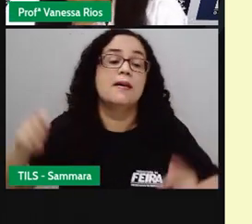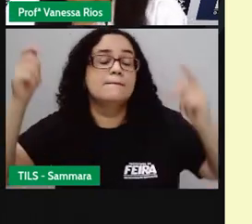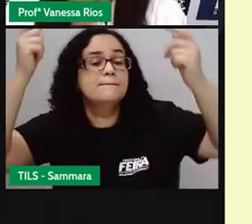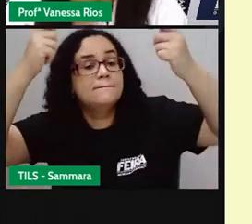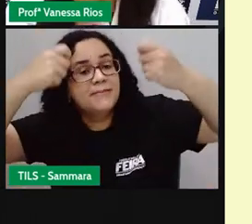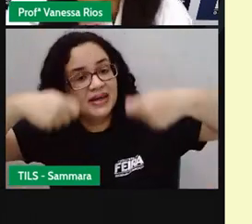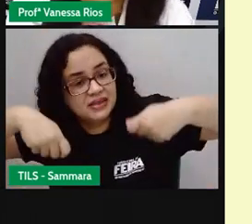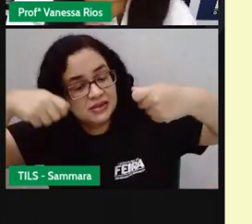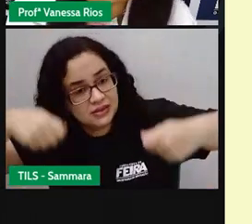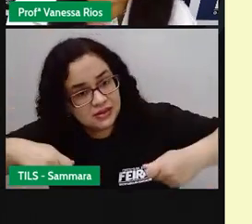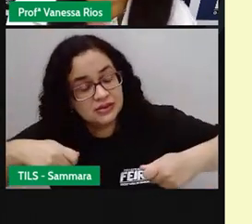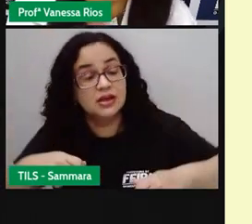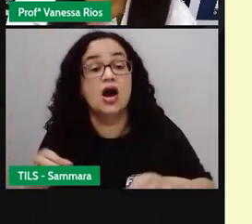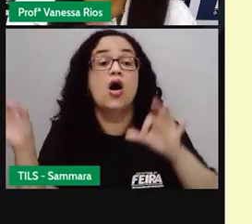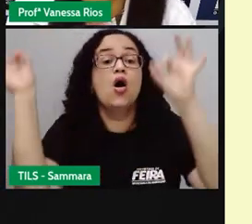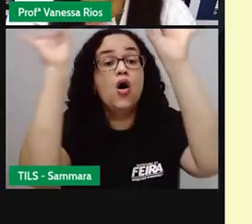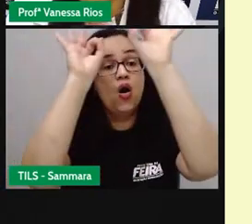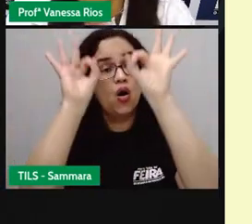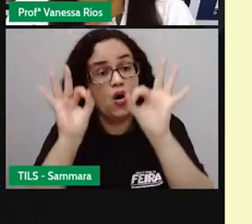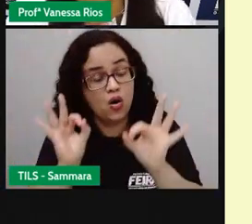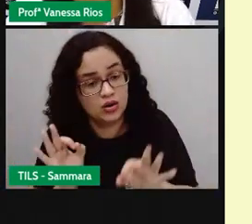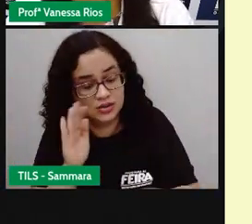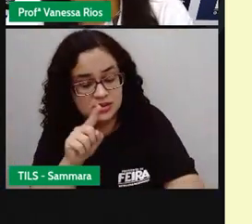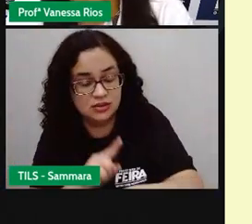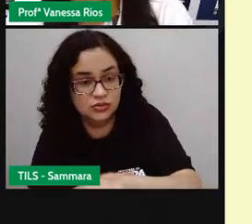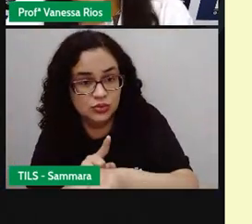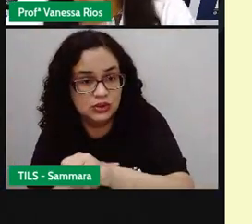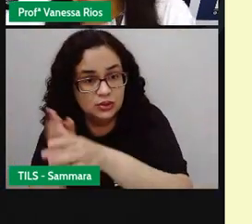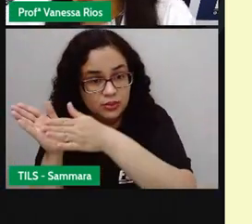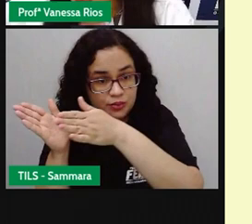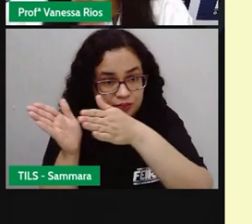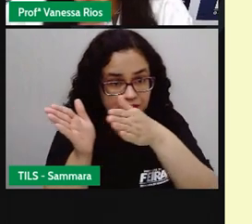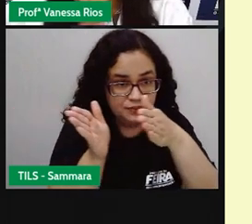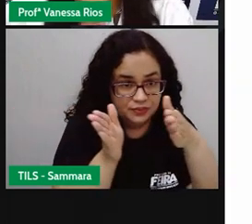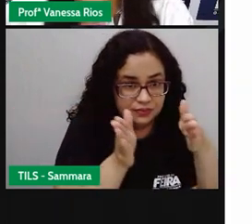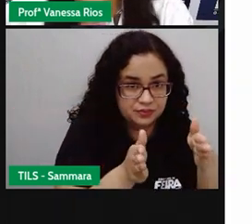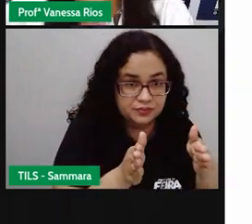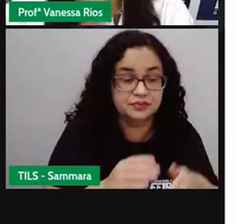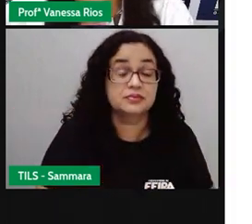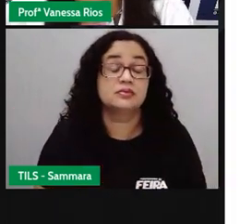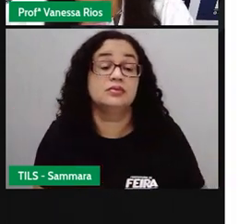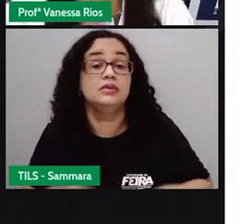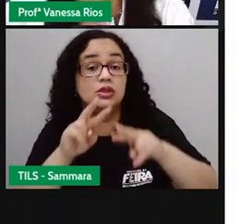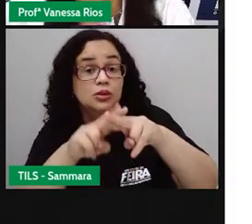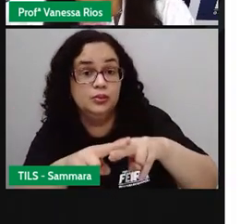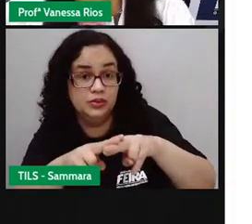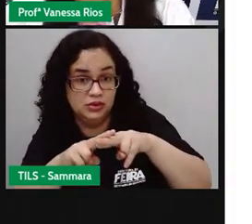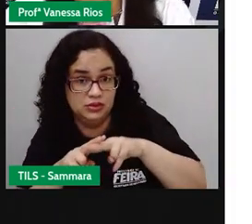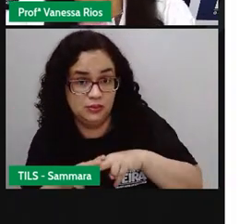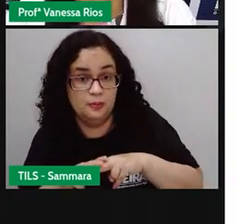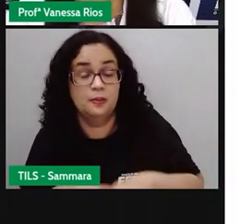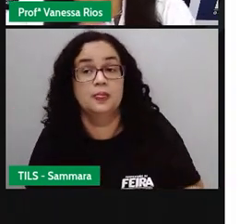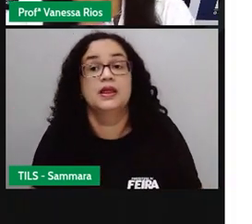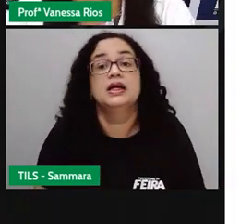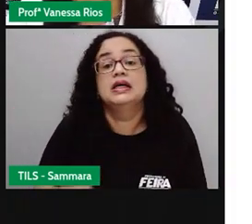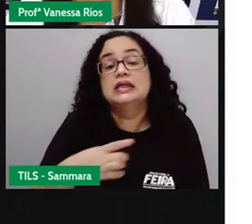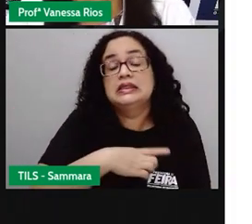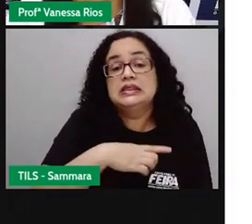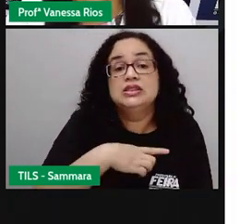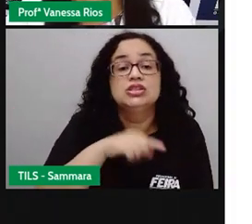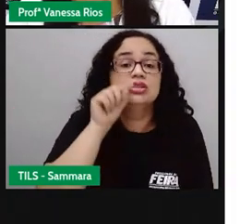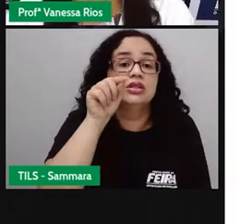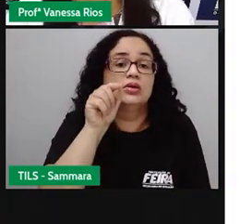estarem programadas dentro do tempo que cada pessoa tem. E aí é por isso que existem as